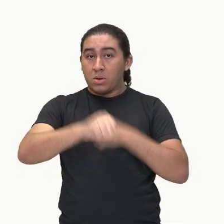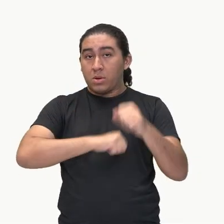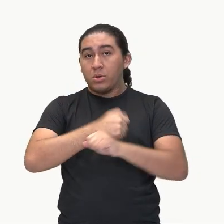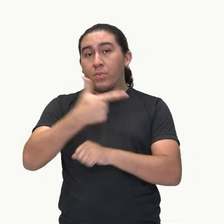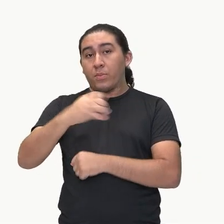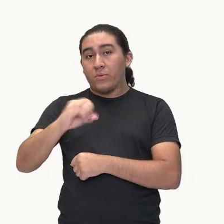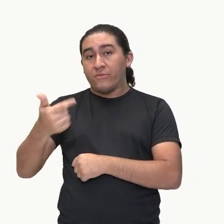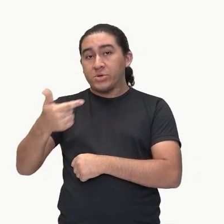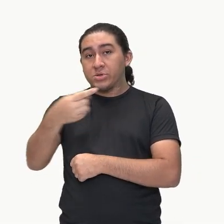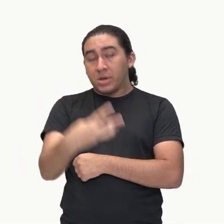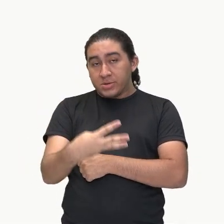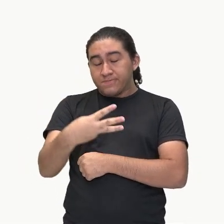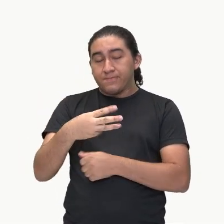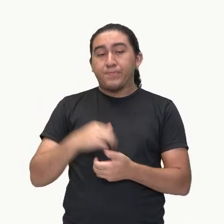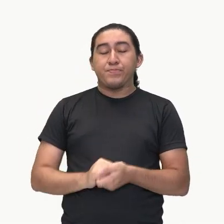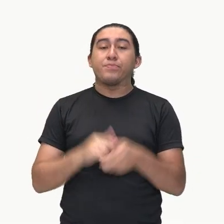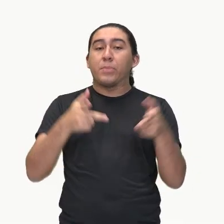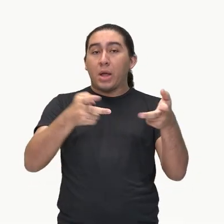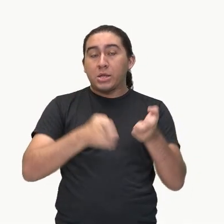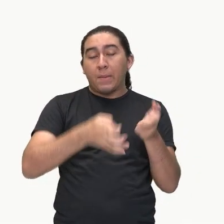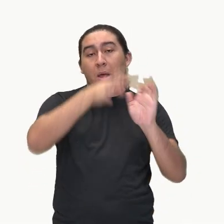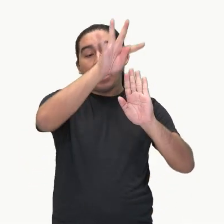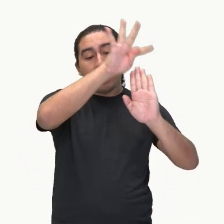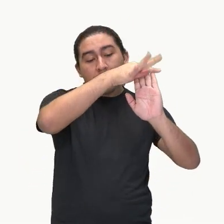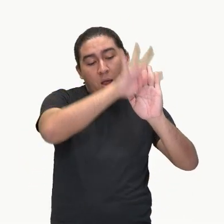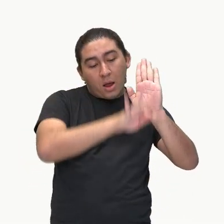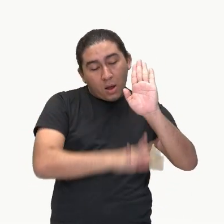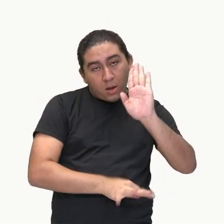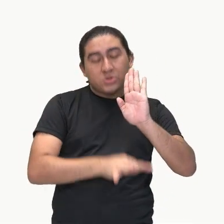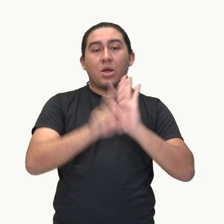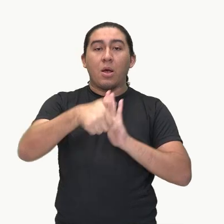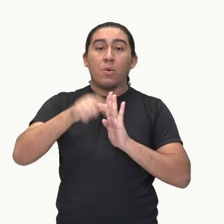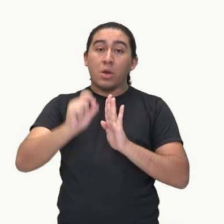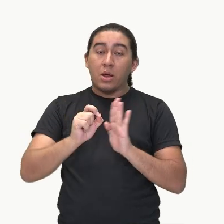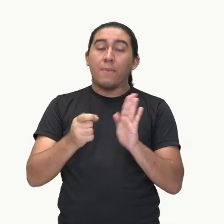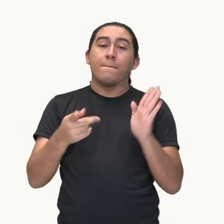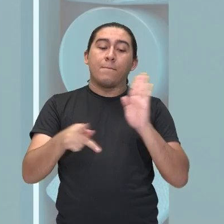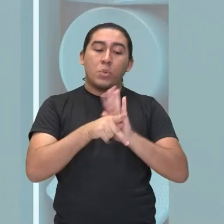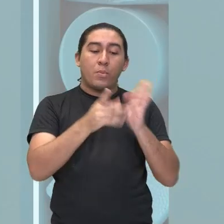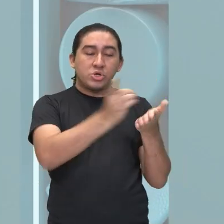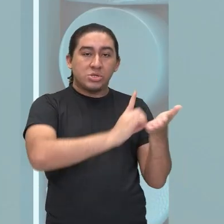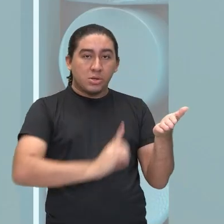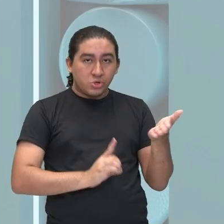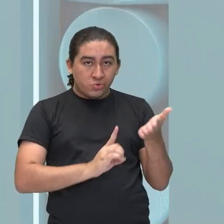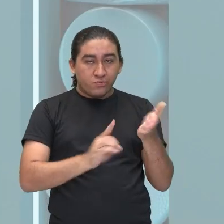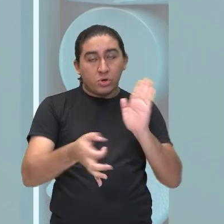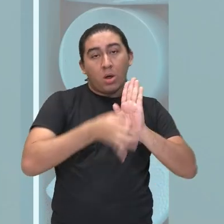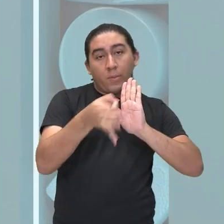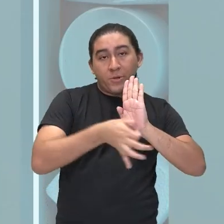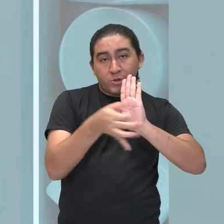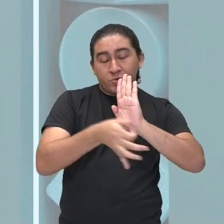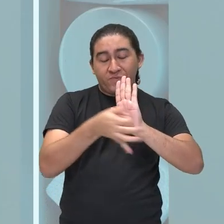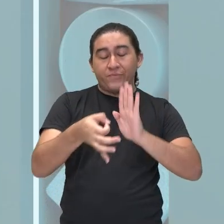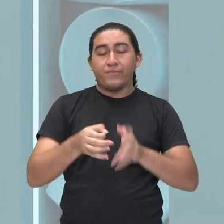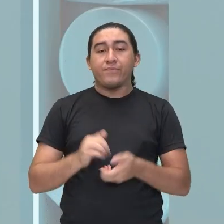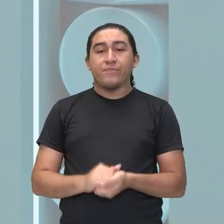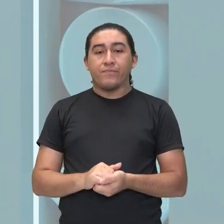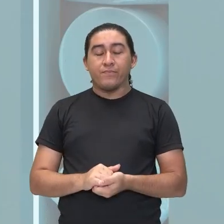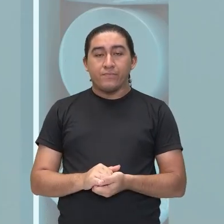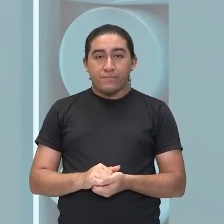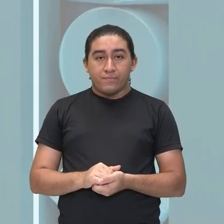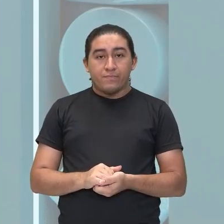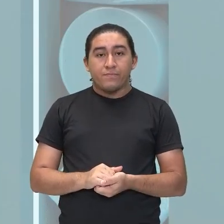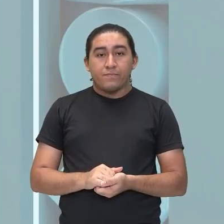Então percebam que esse texto é do tipo dissertativo-argumentativo e ele